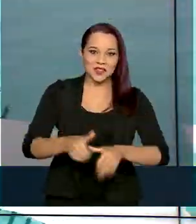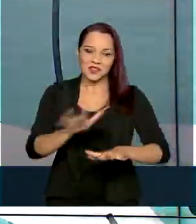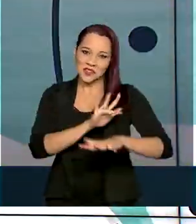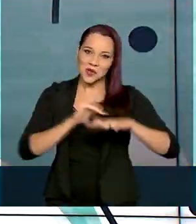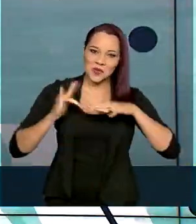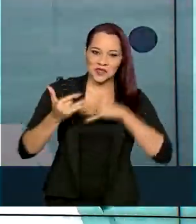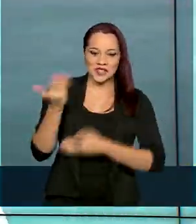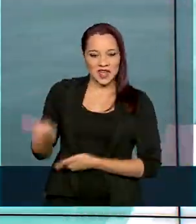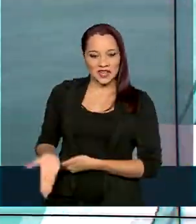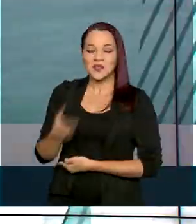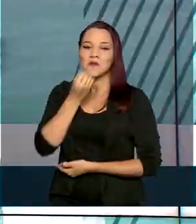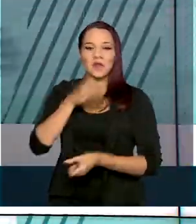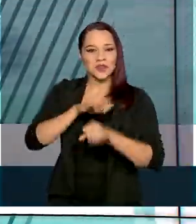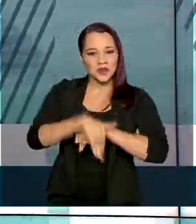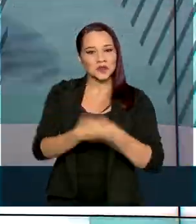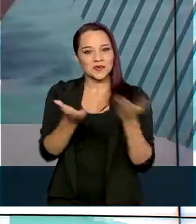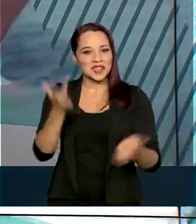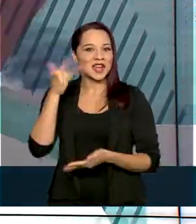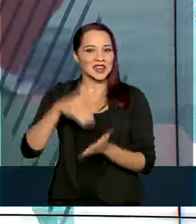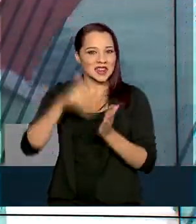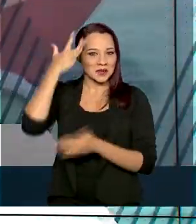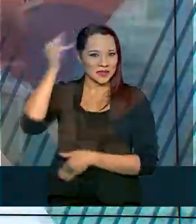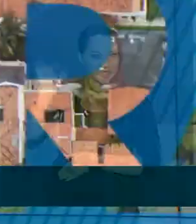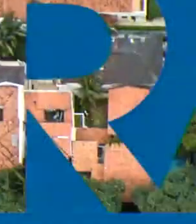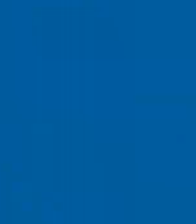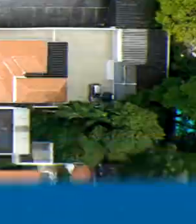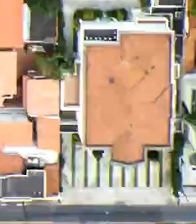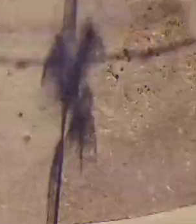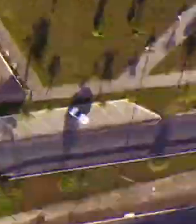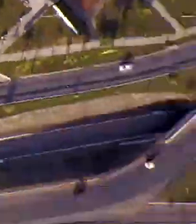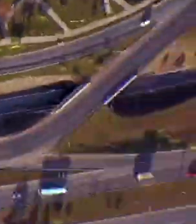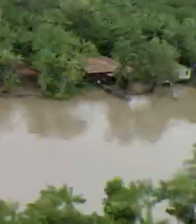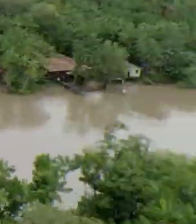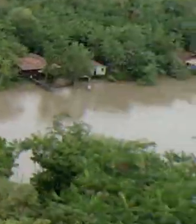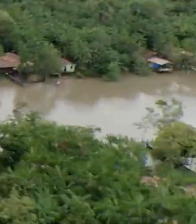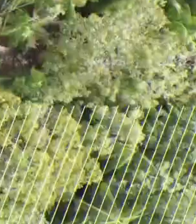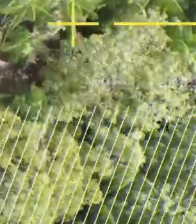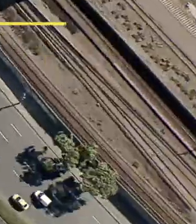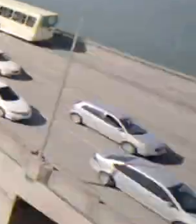seguindo as nossas redes sociais. Uma boa noite para você e até amanhã. Tchau,